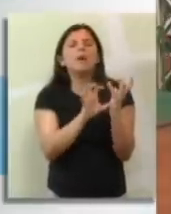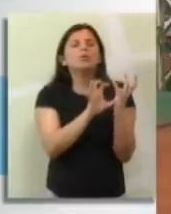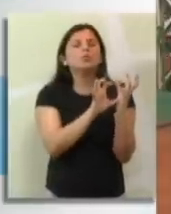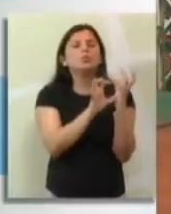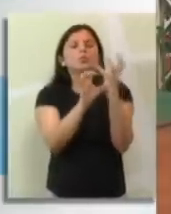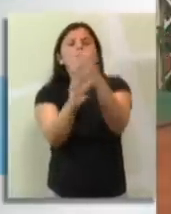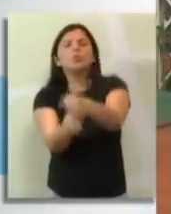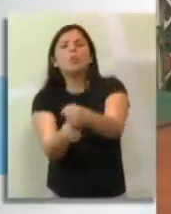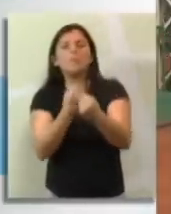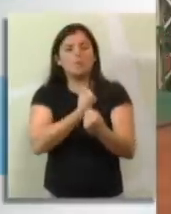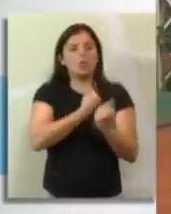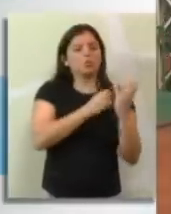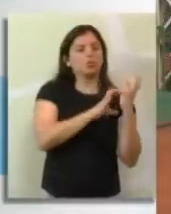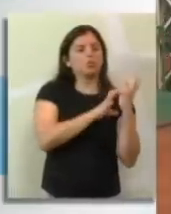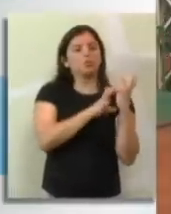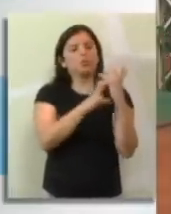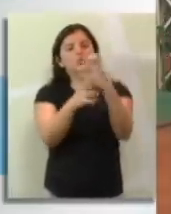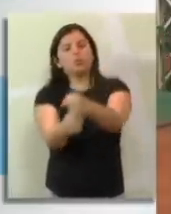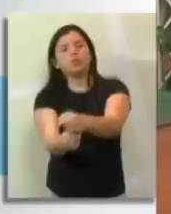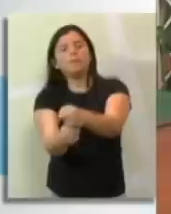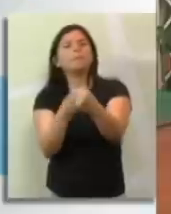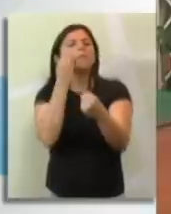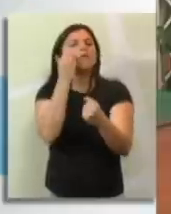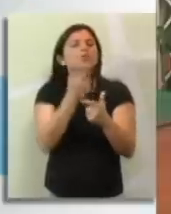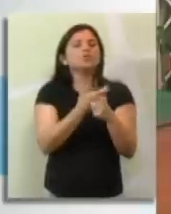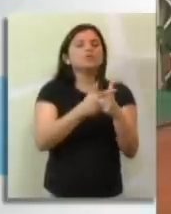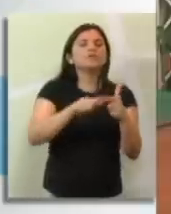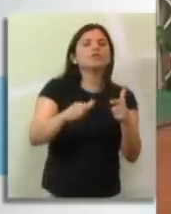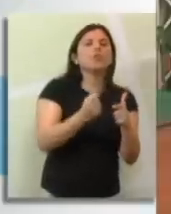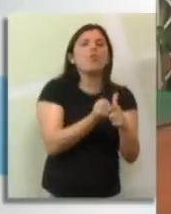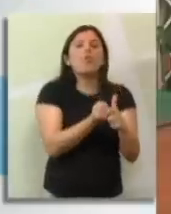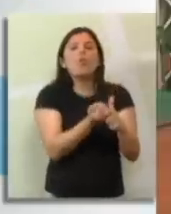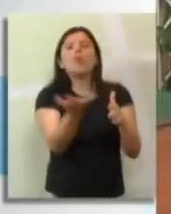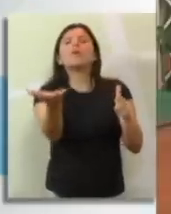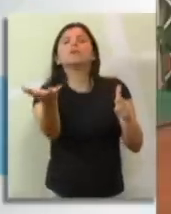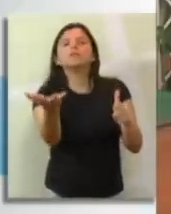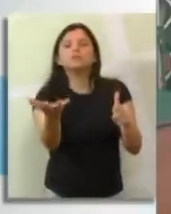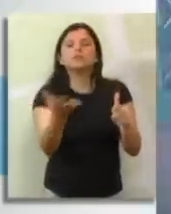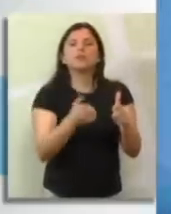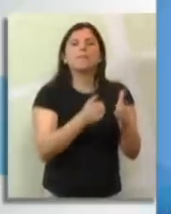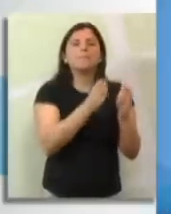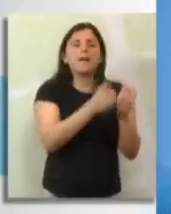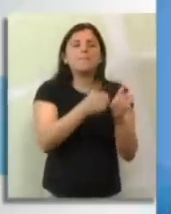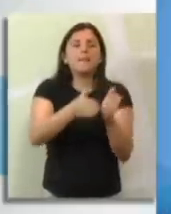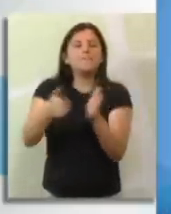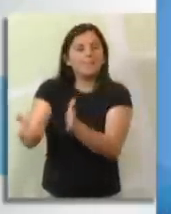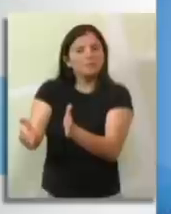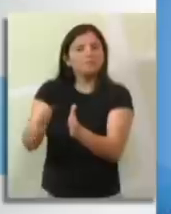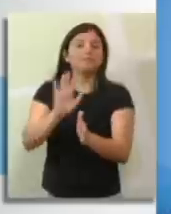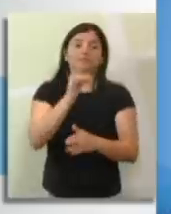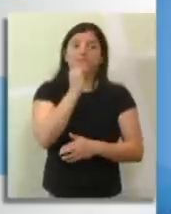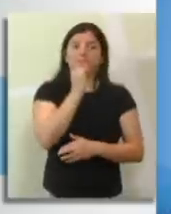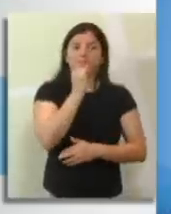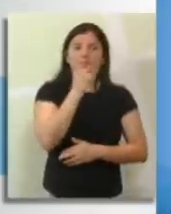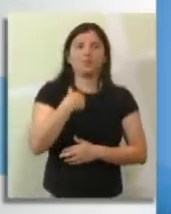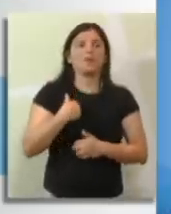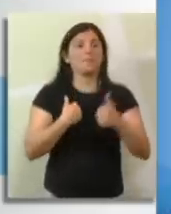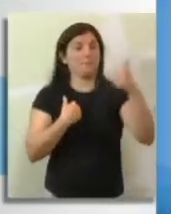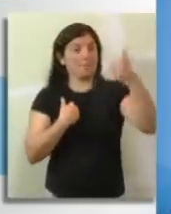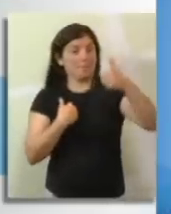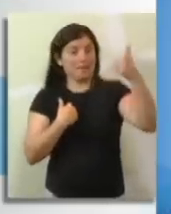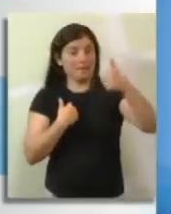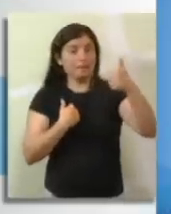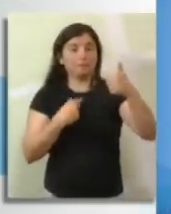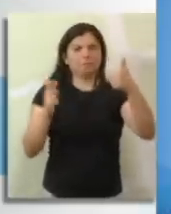simples. É como se ela tivesse pego todos os pontos e distribuído pelos sets que ela jogou. É fácil, ó. No primeiro set, ela fez 4 pontos.